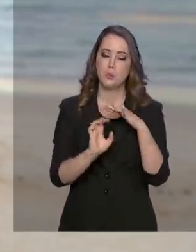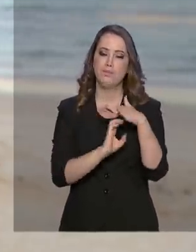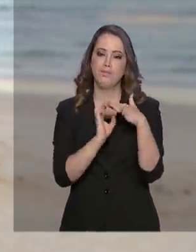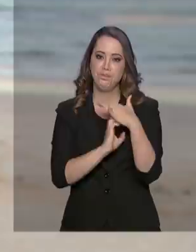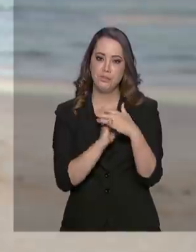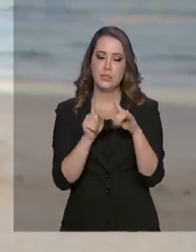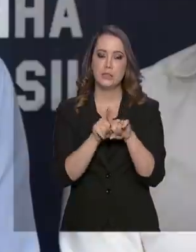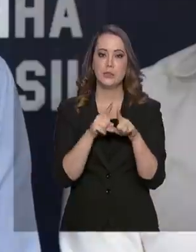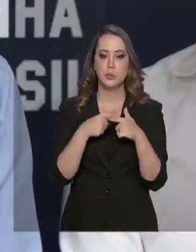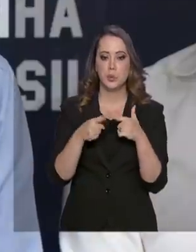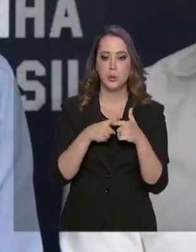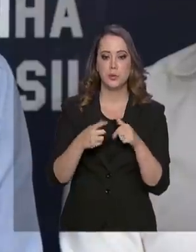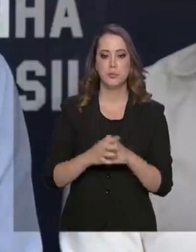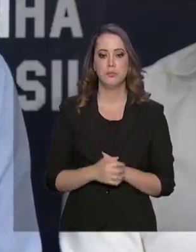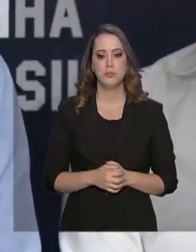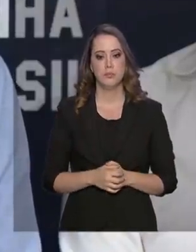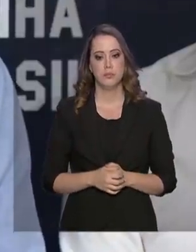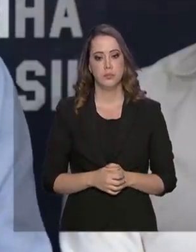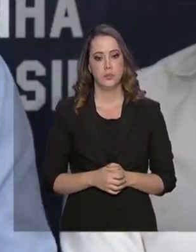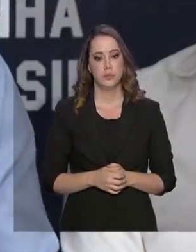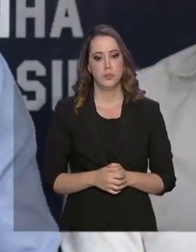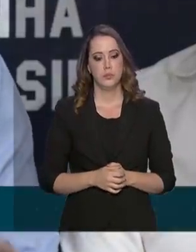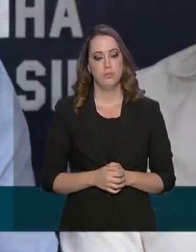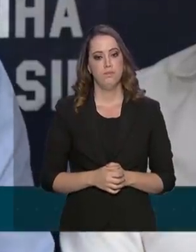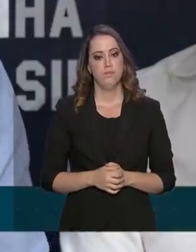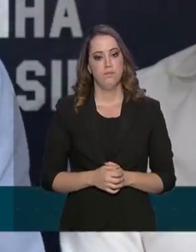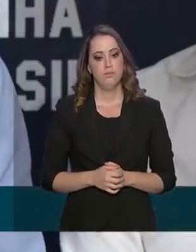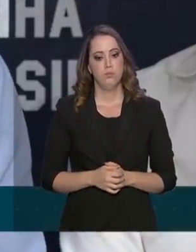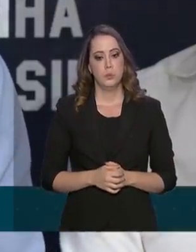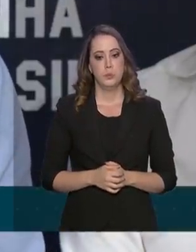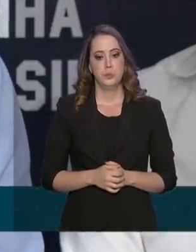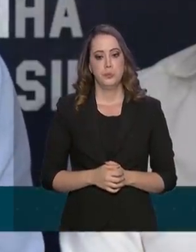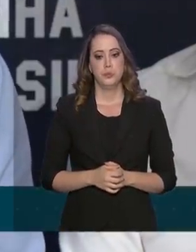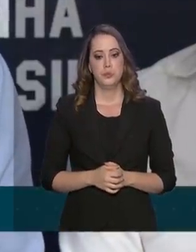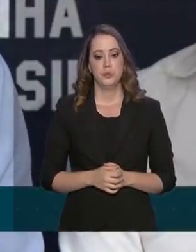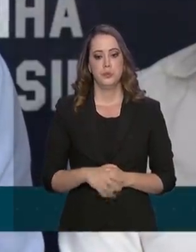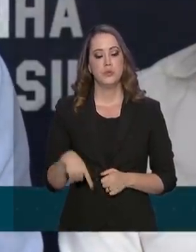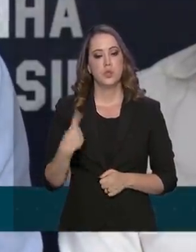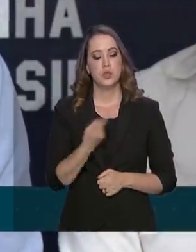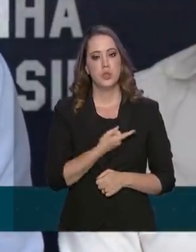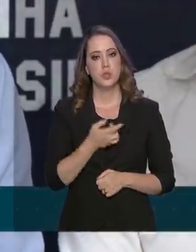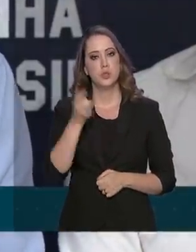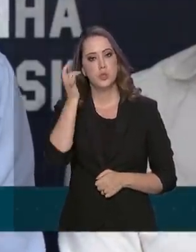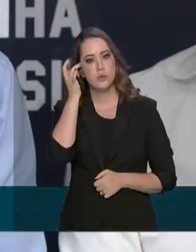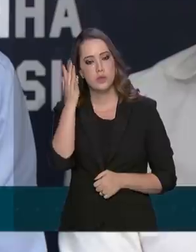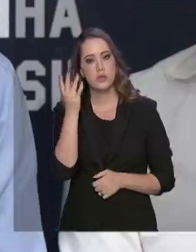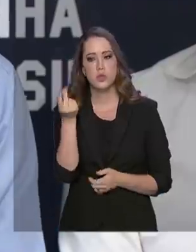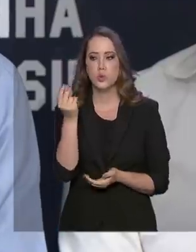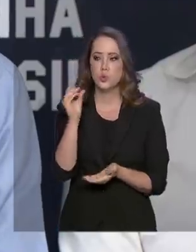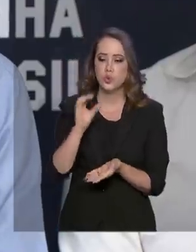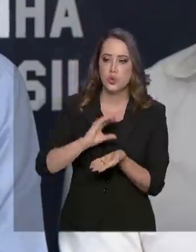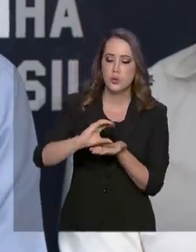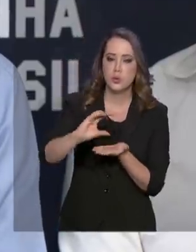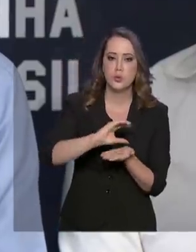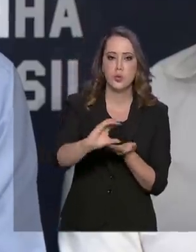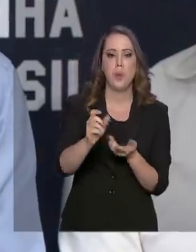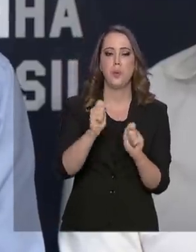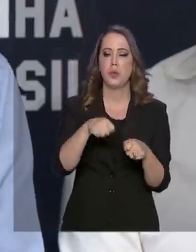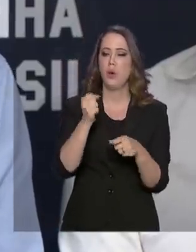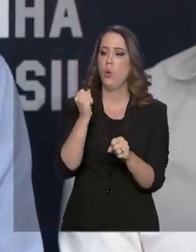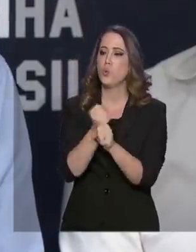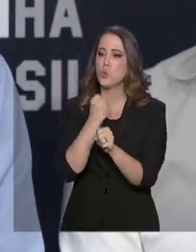foram afetados. Que a gente facilite esse acesso ao crédito para capital de giro,